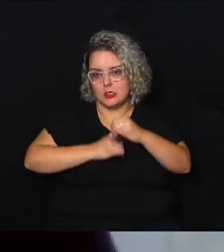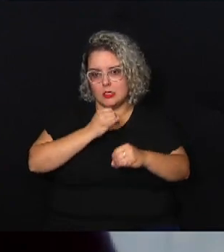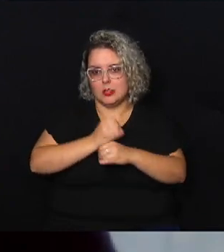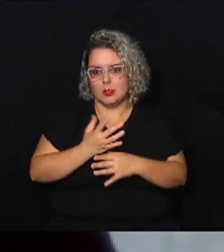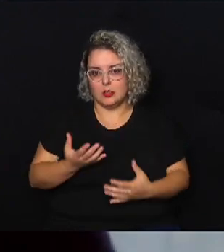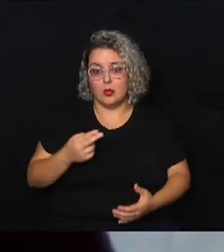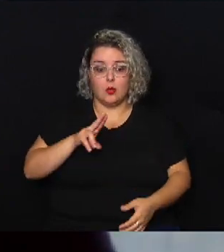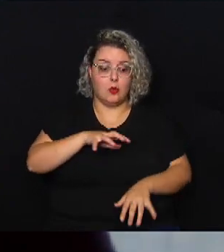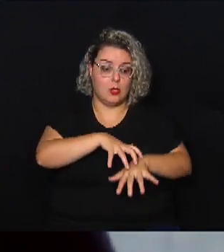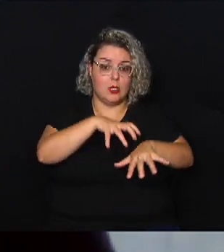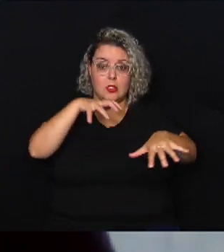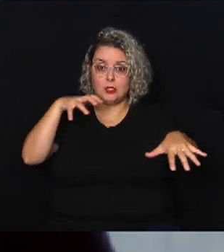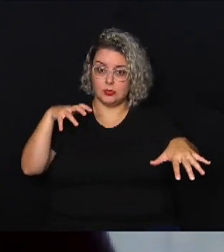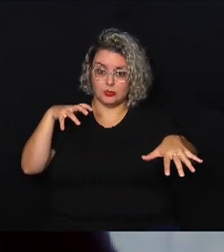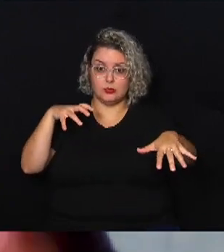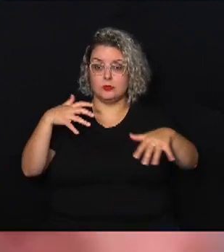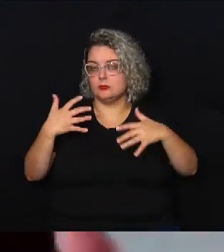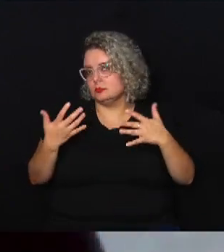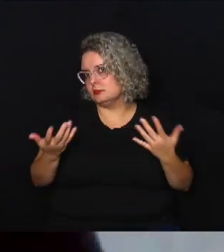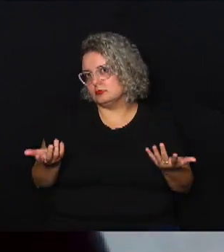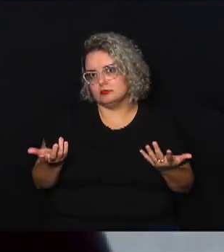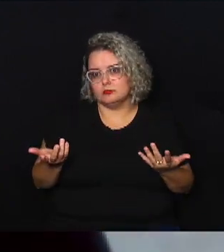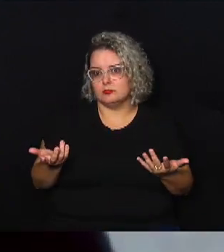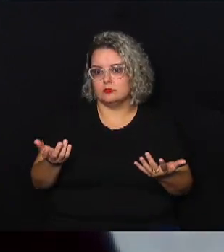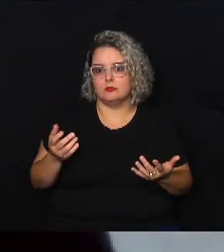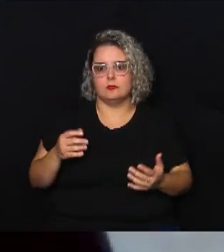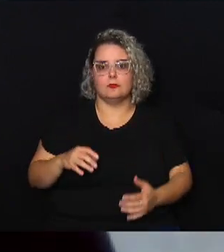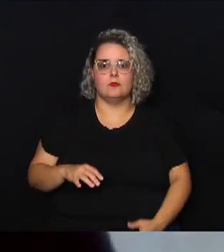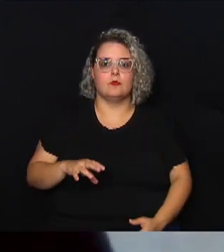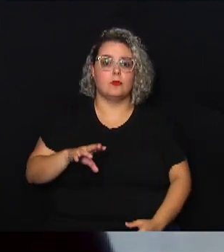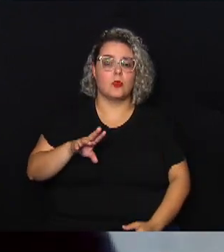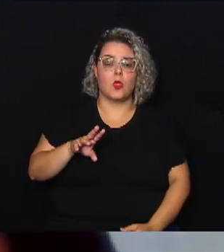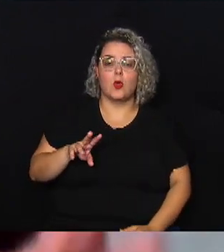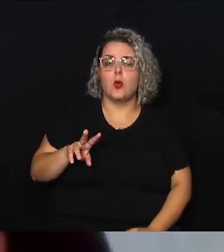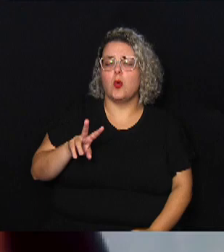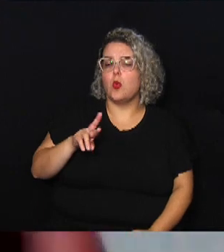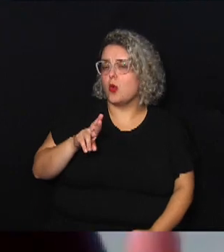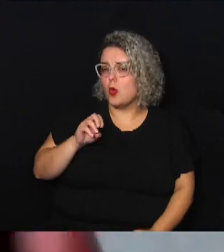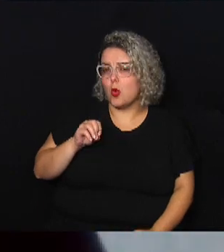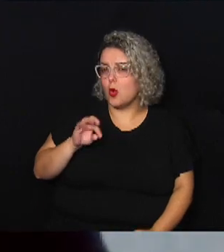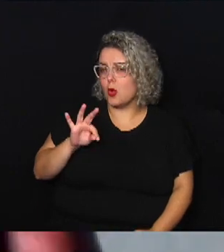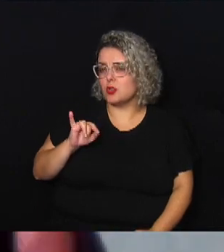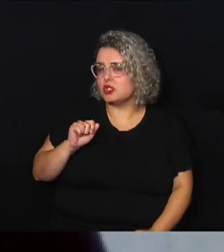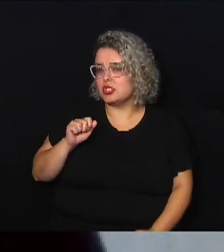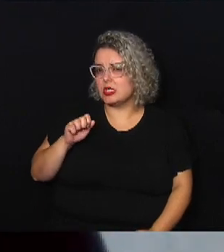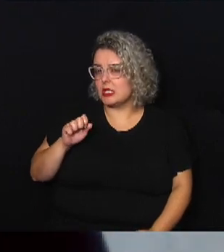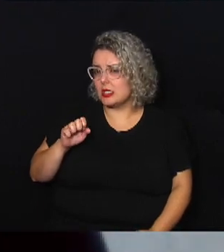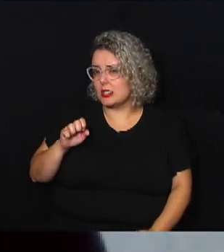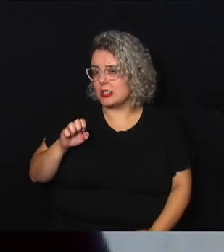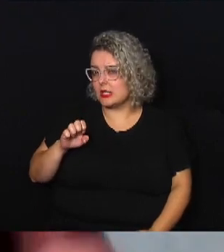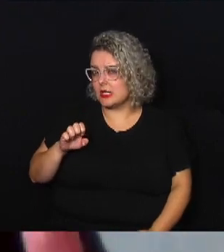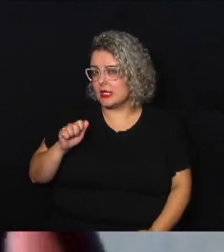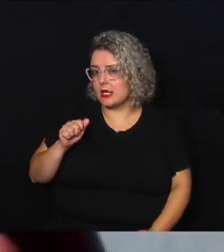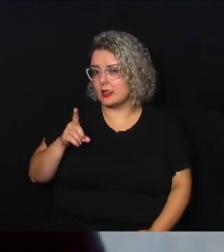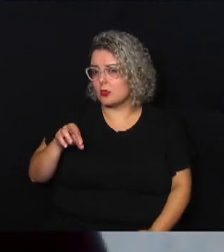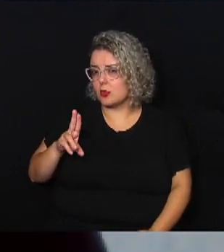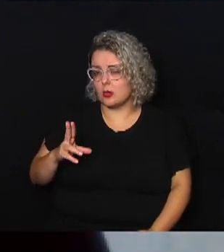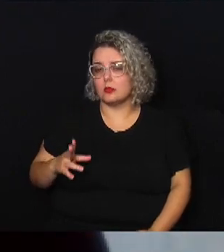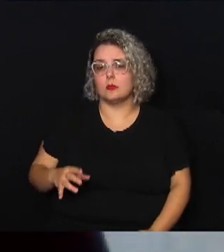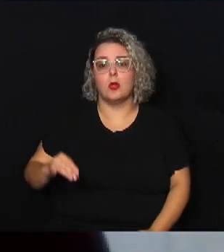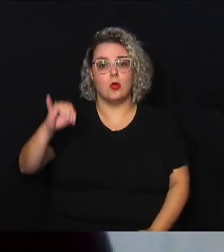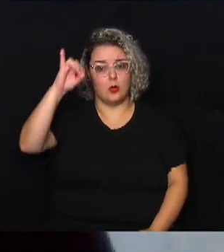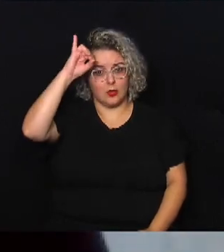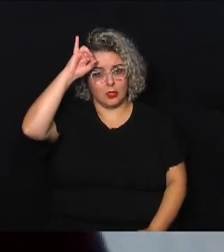remota através de um coteador Wi-Fi que você conseguiria fazer essa transmissão no sistema